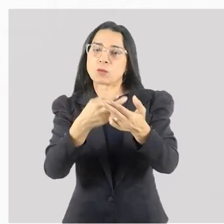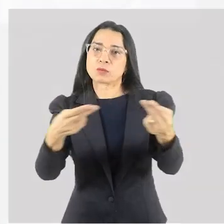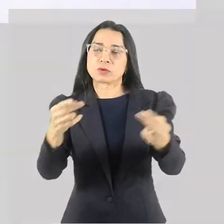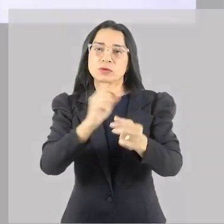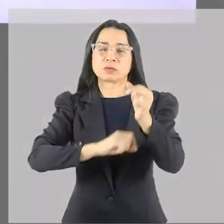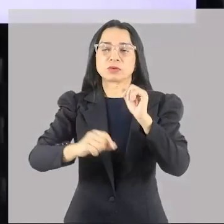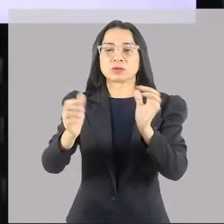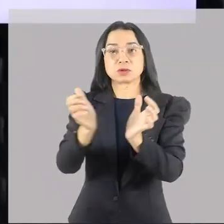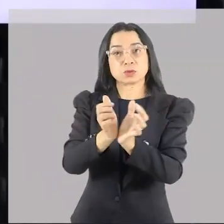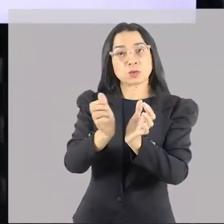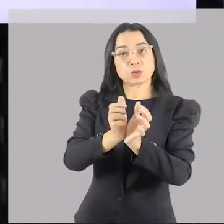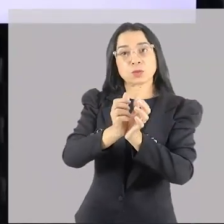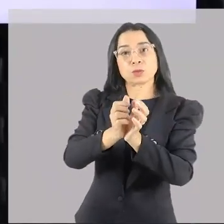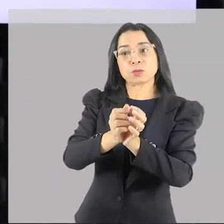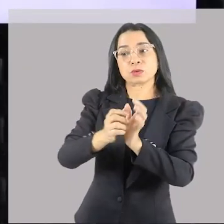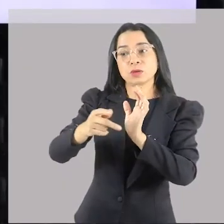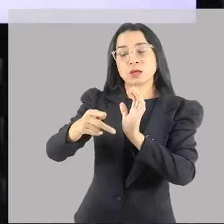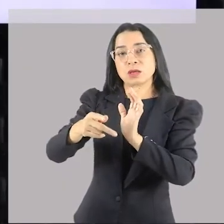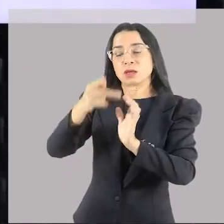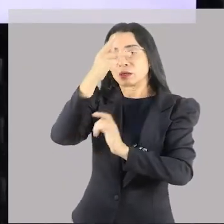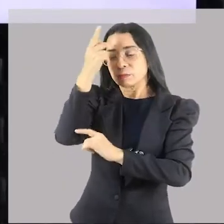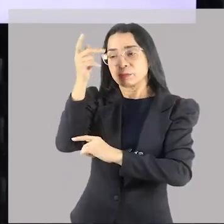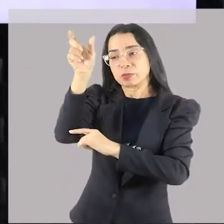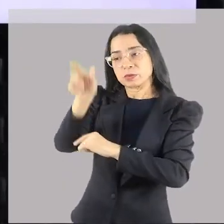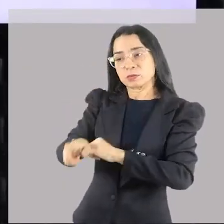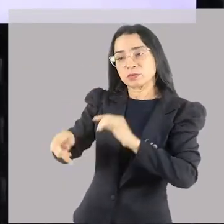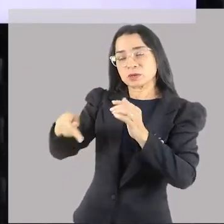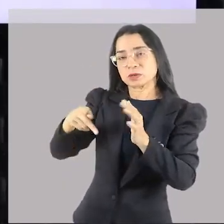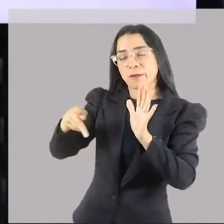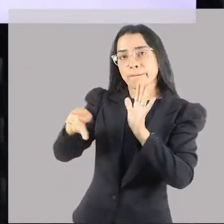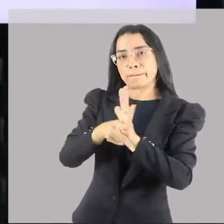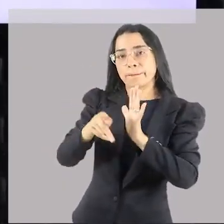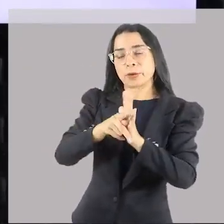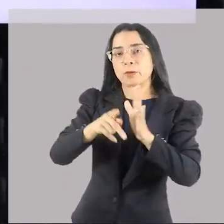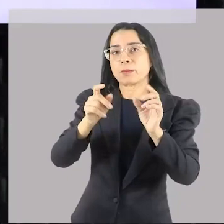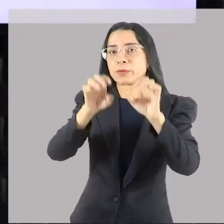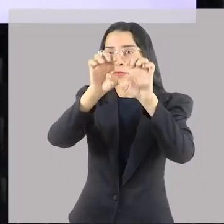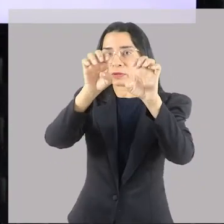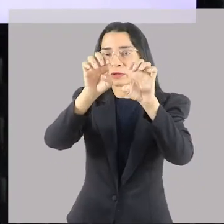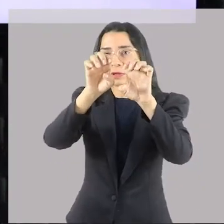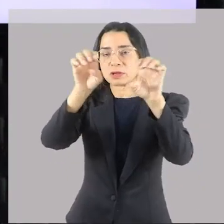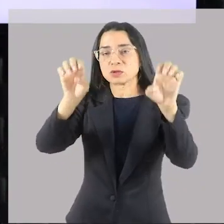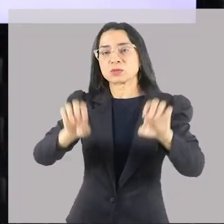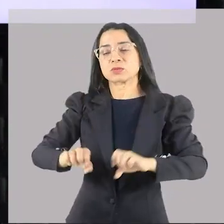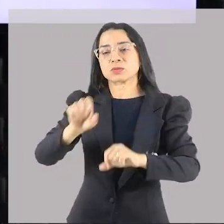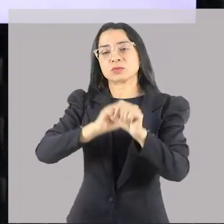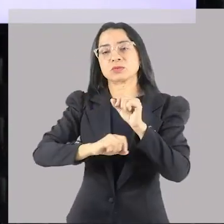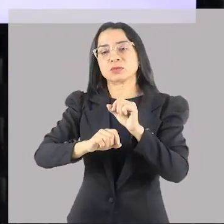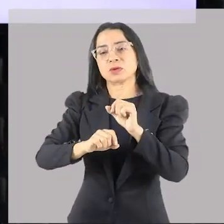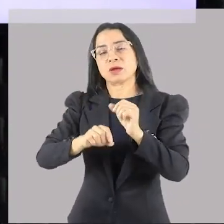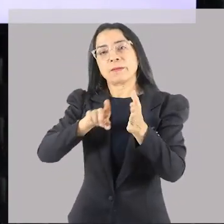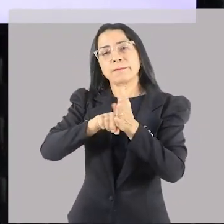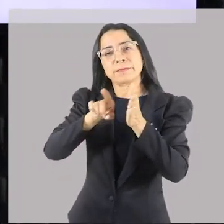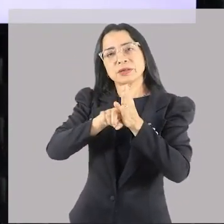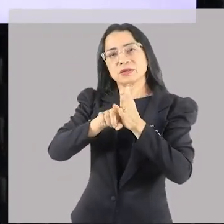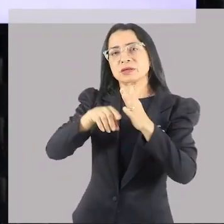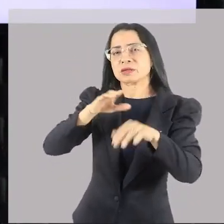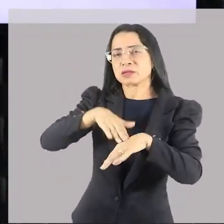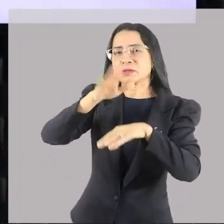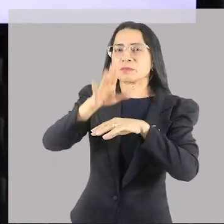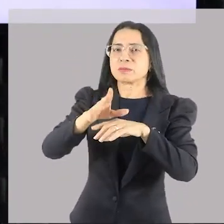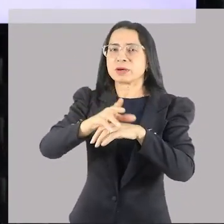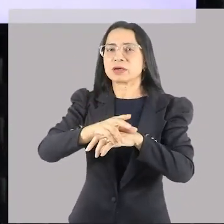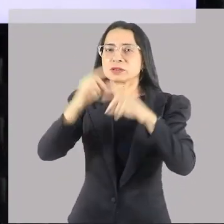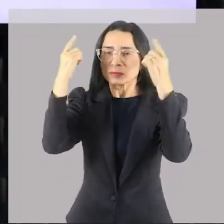e grupos escutóricos. Bom, o eu vou falar para vocês? Pesquisem mais sobre Grécia, acessem o plano de estudo para maiores informações, tem material